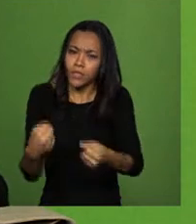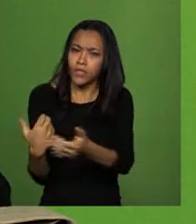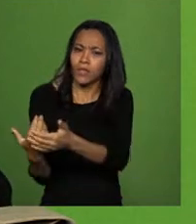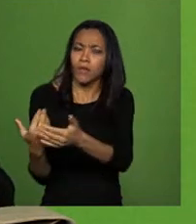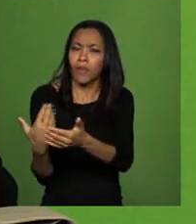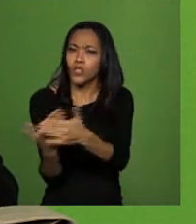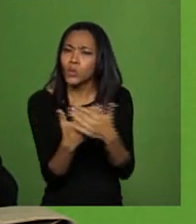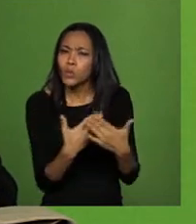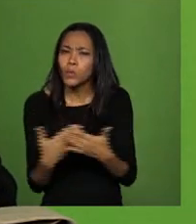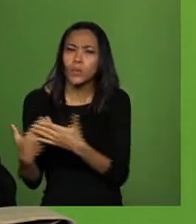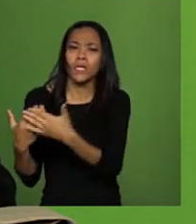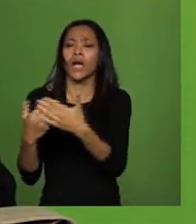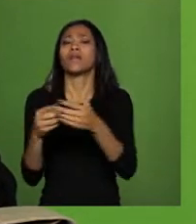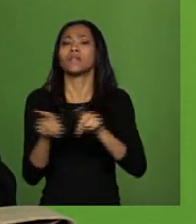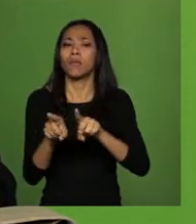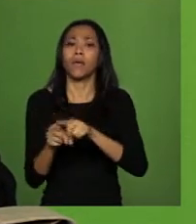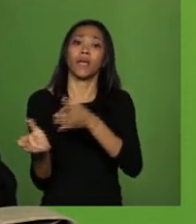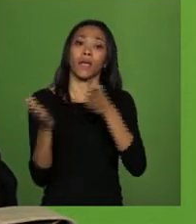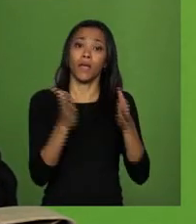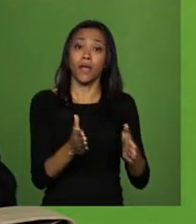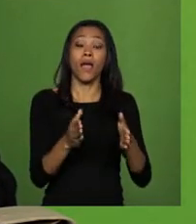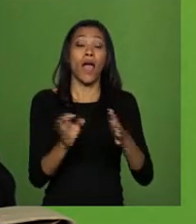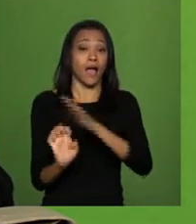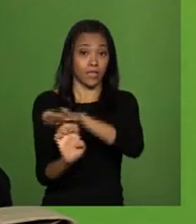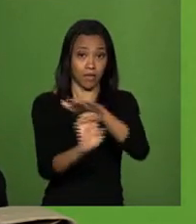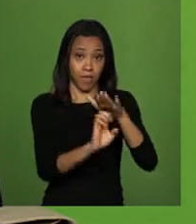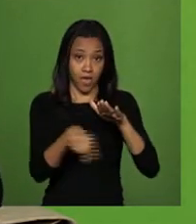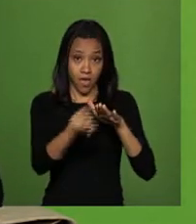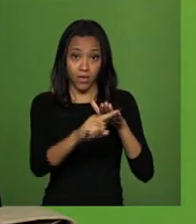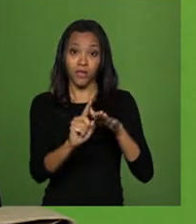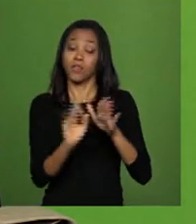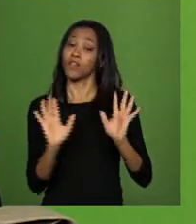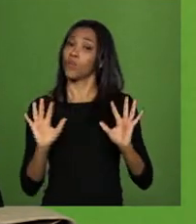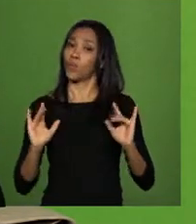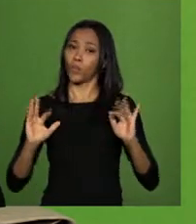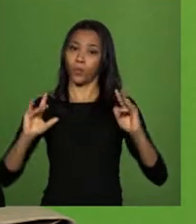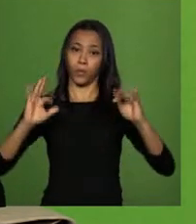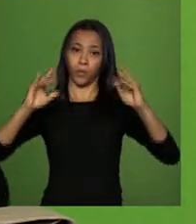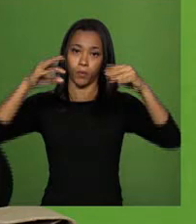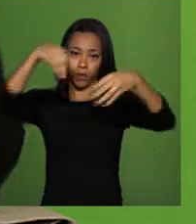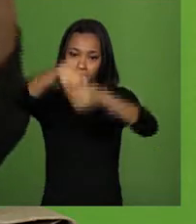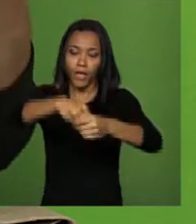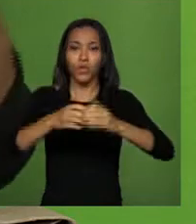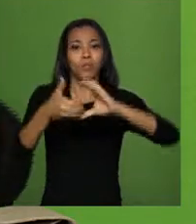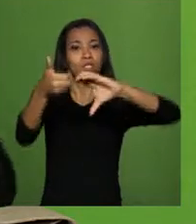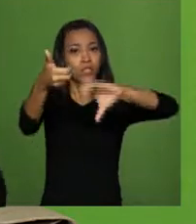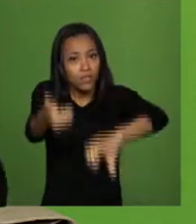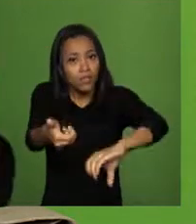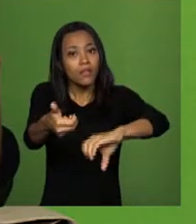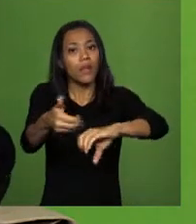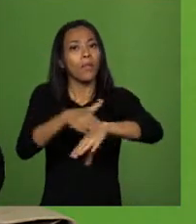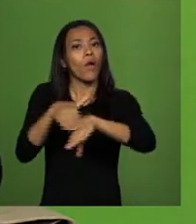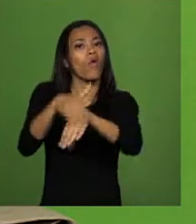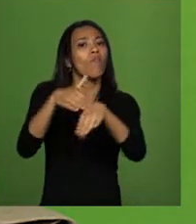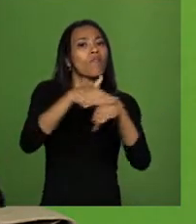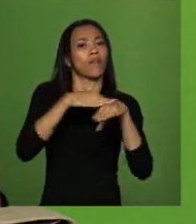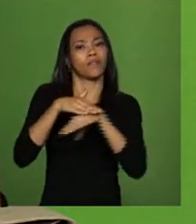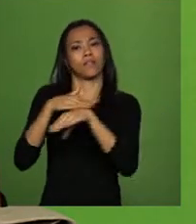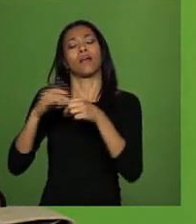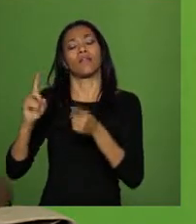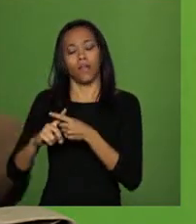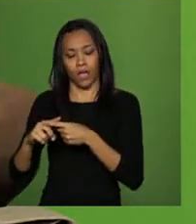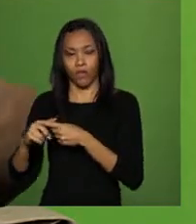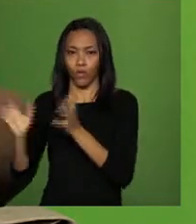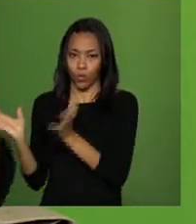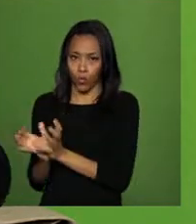tiveram um trabalho enorme dentro do Congresso Nacional. Então, teve lobby de movimento social. Então, vou usar a sua expressão. Teve lobby de